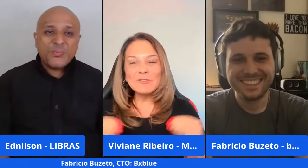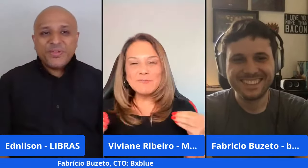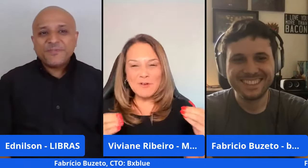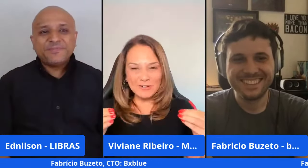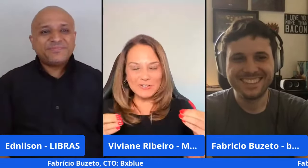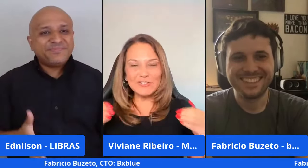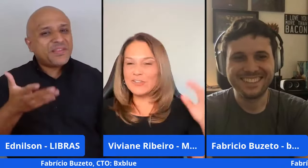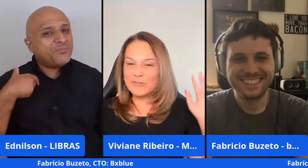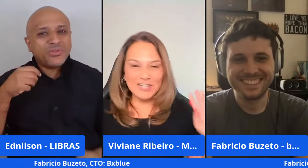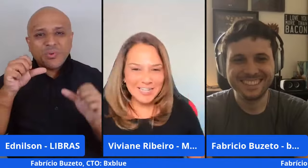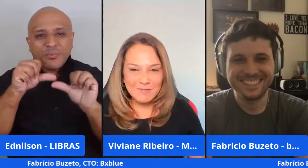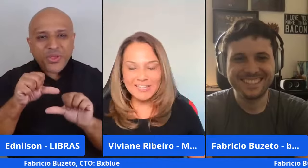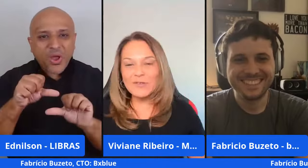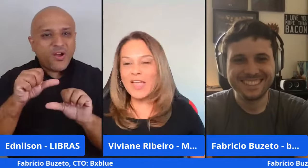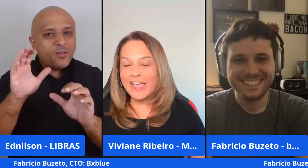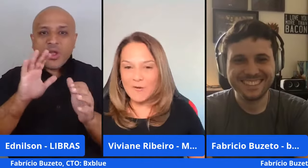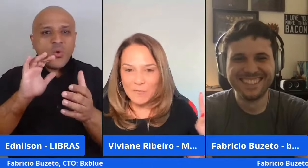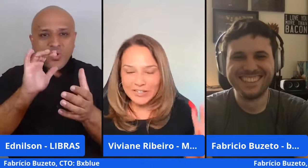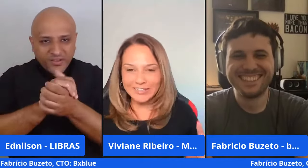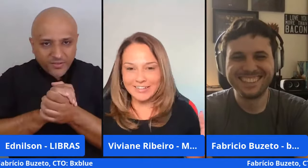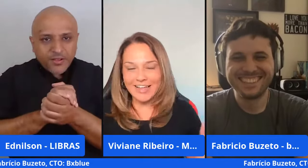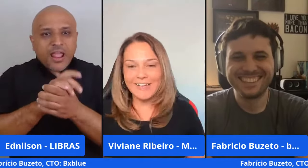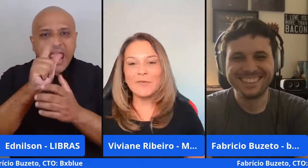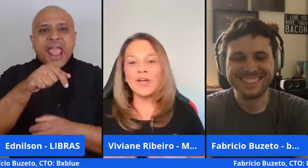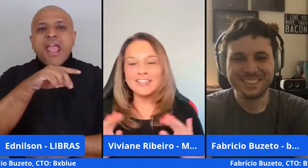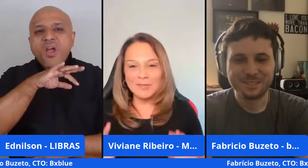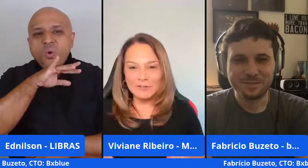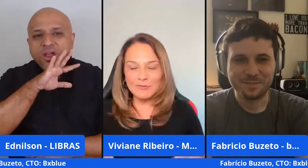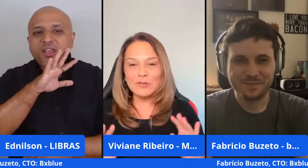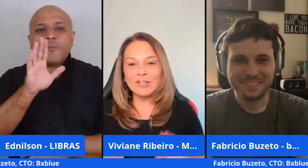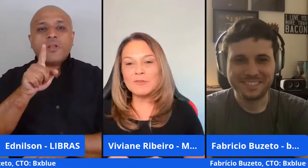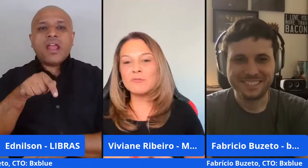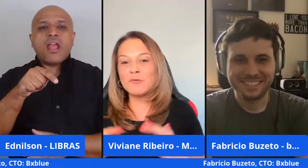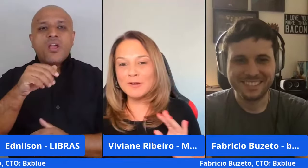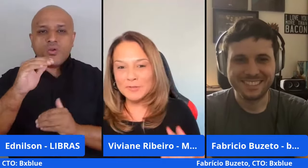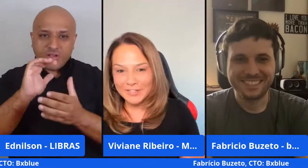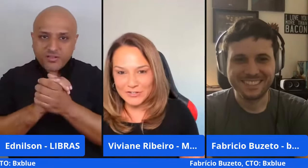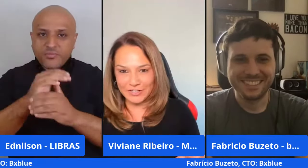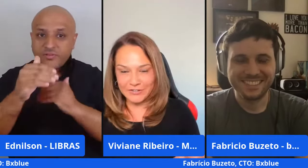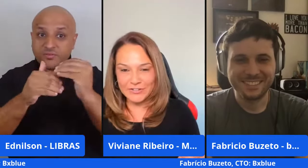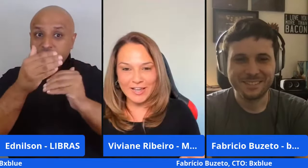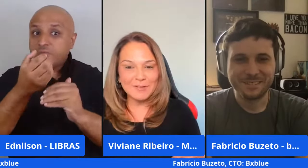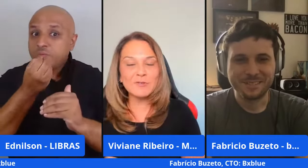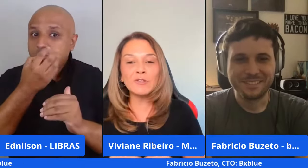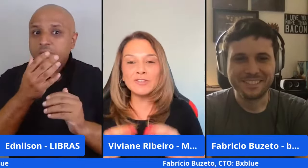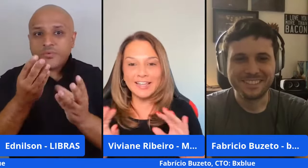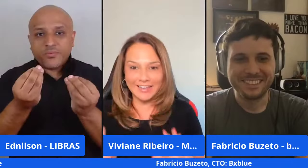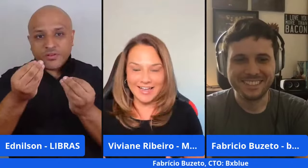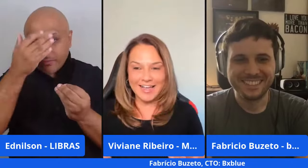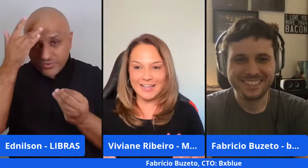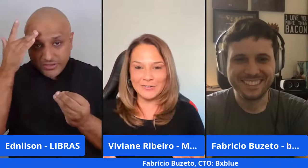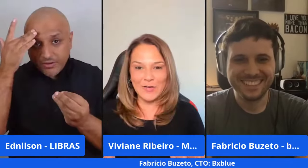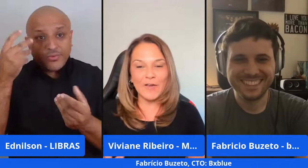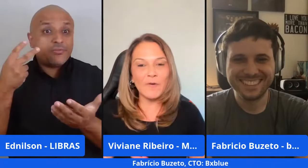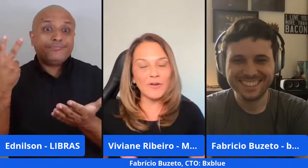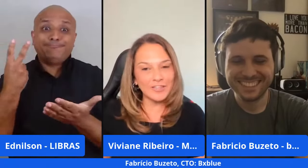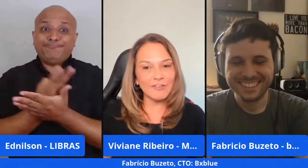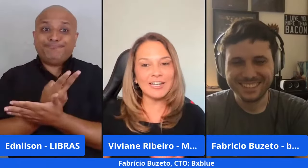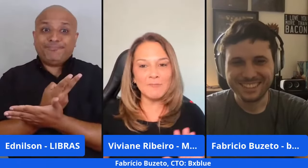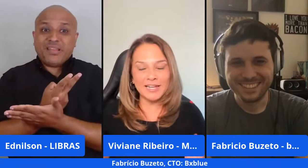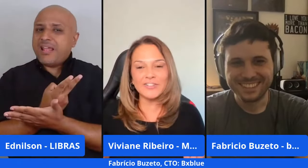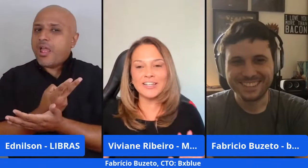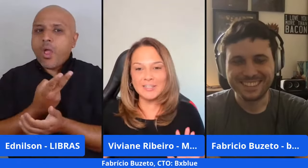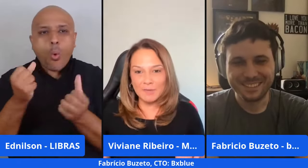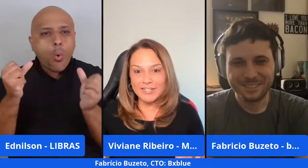muito pior não sentir não que o casamento é ruim o casamento funciona é muito bom para muita gente mas quando está errado é